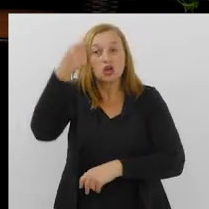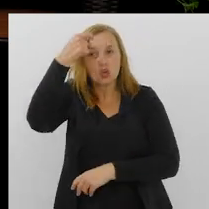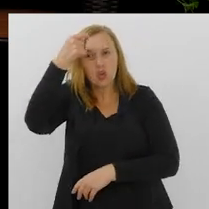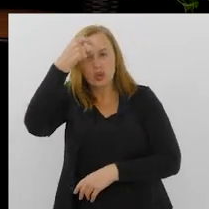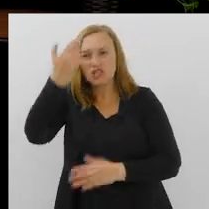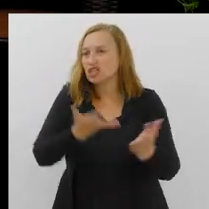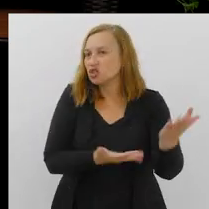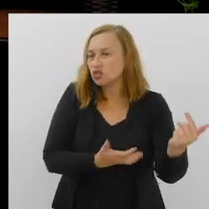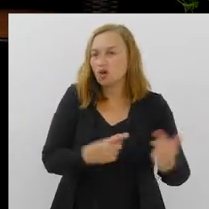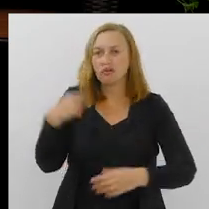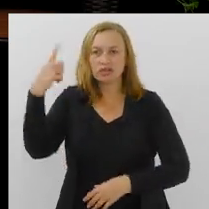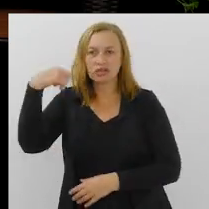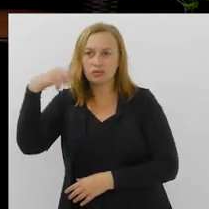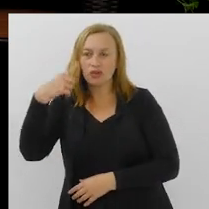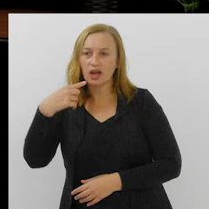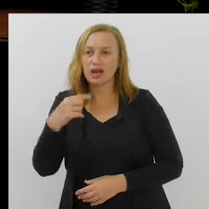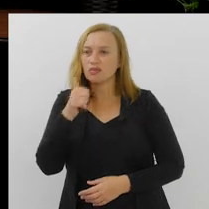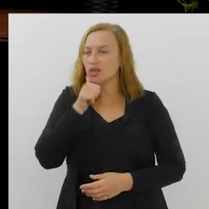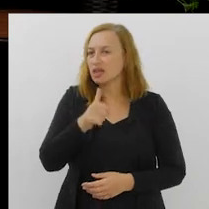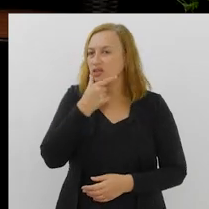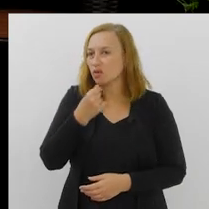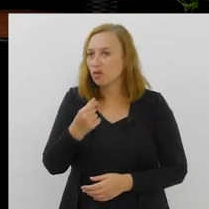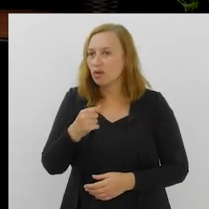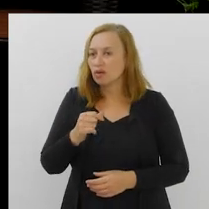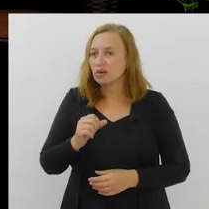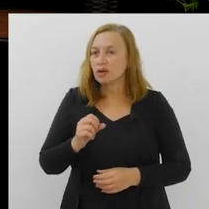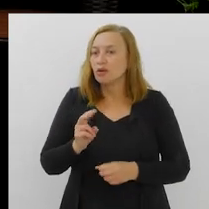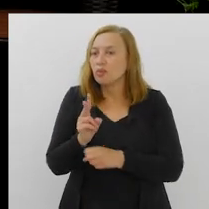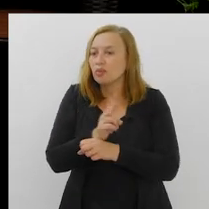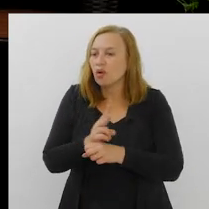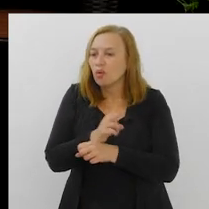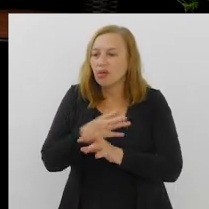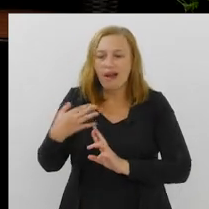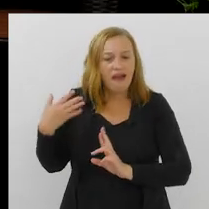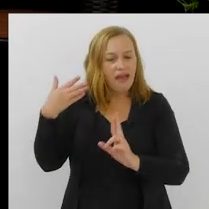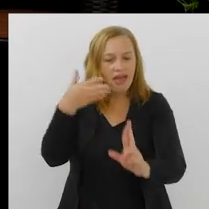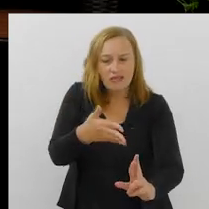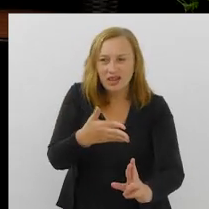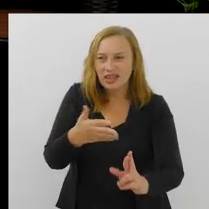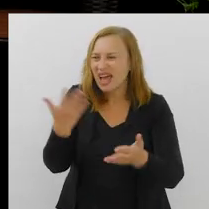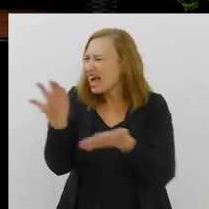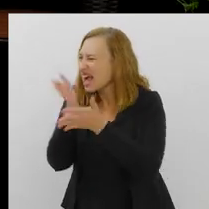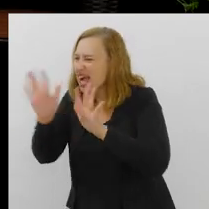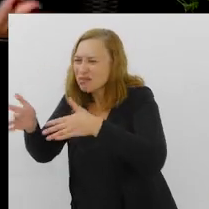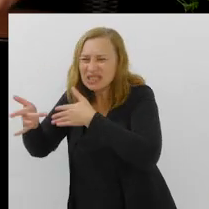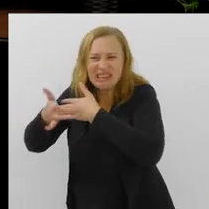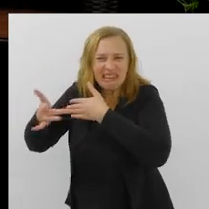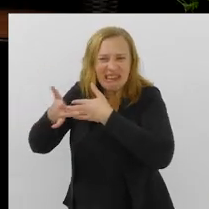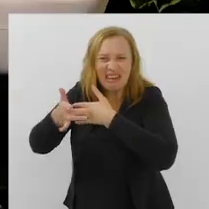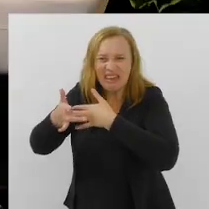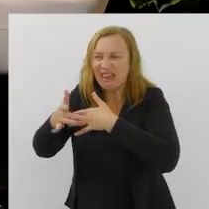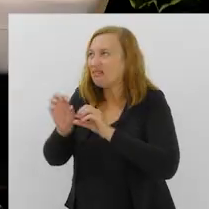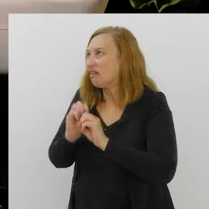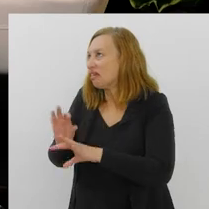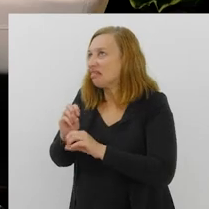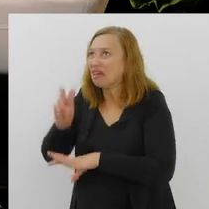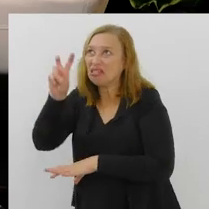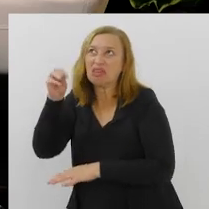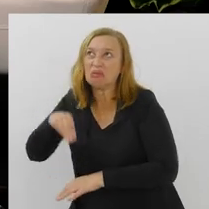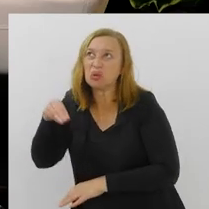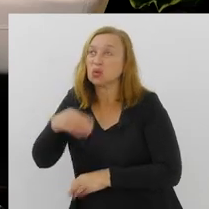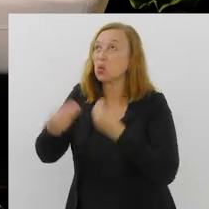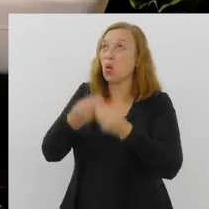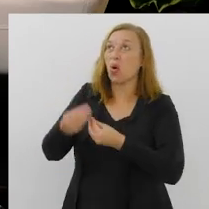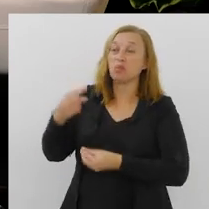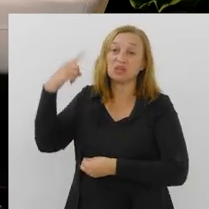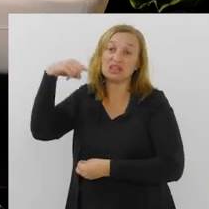alcançar e aí uma conscientização do jovem advogado e da jovem advogada de buscar por referências. Chega do clique